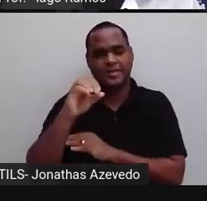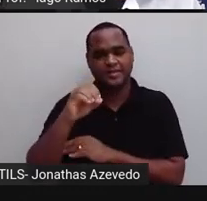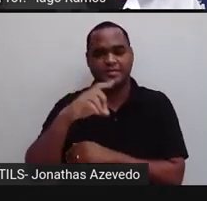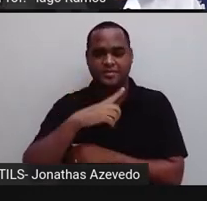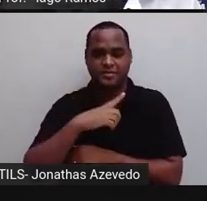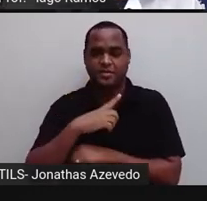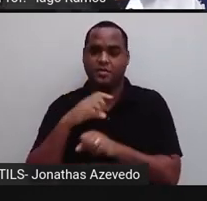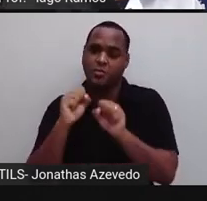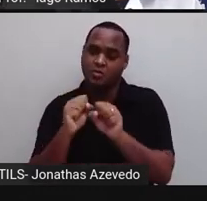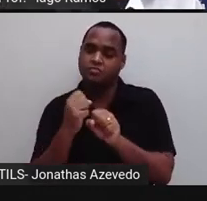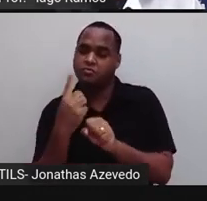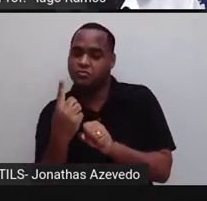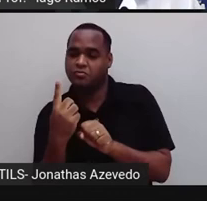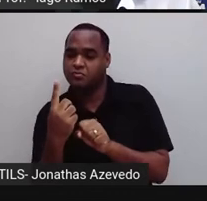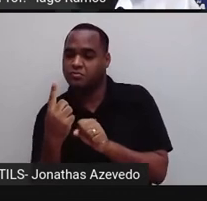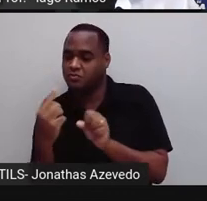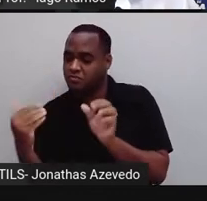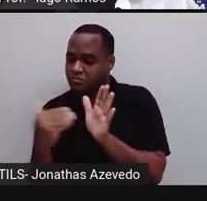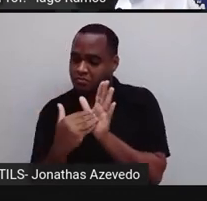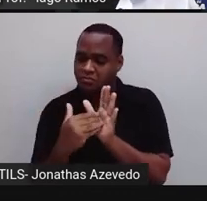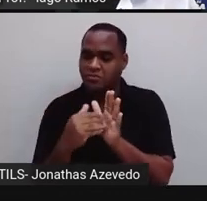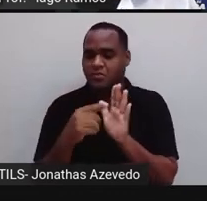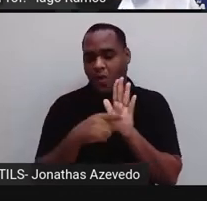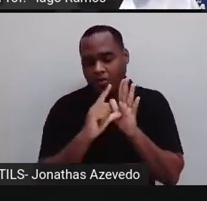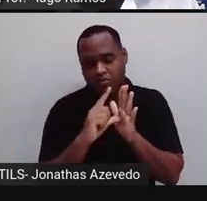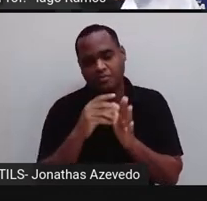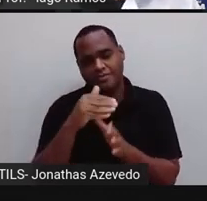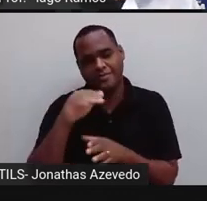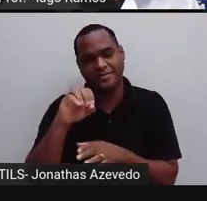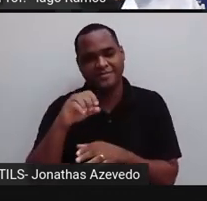pode ser 1. Na verdade, é de 1 até antes do 10.